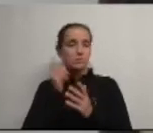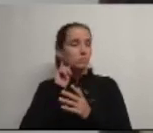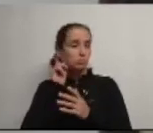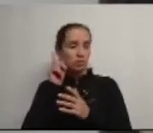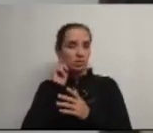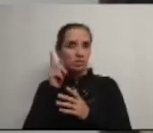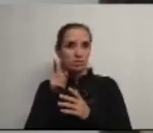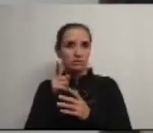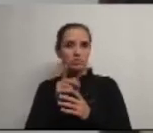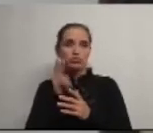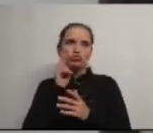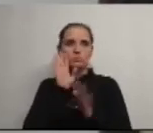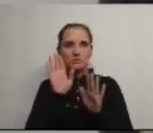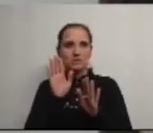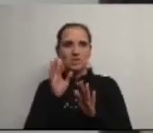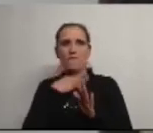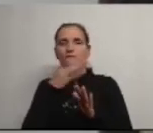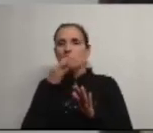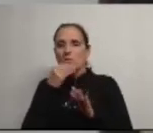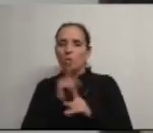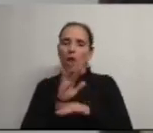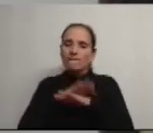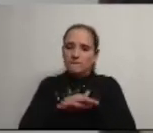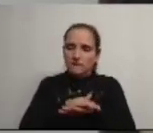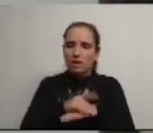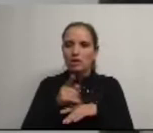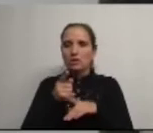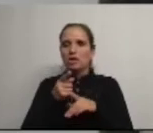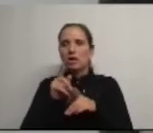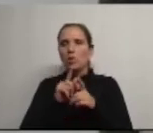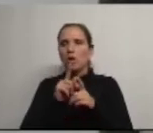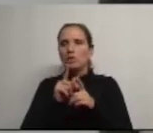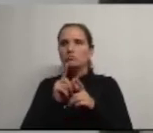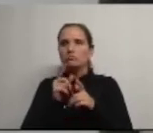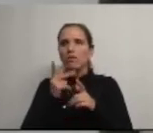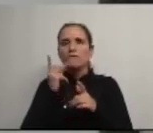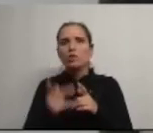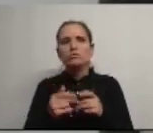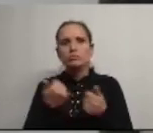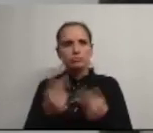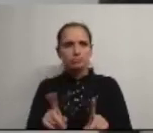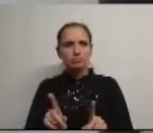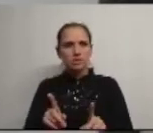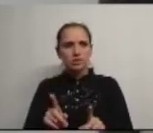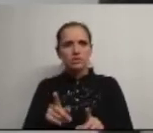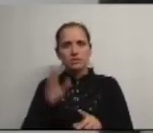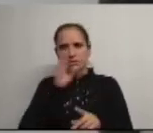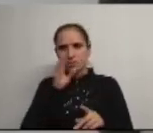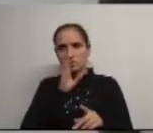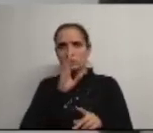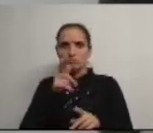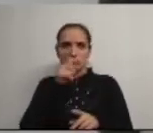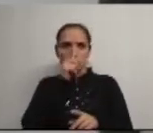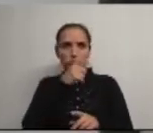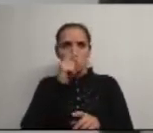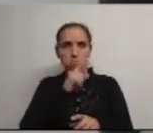desculpa falo em humildade por oposição à arrogância se entendo que as oposições têm o direito de discordar